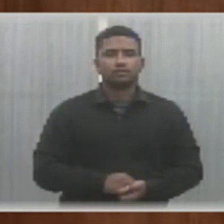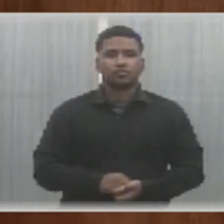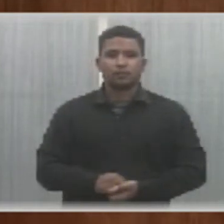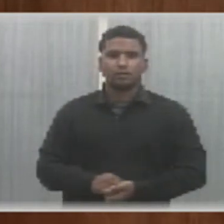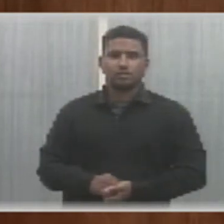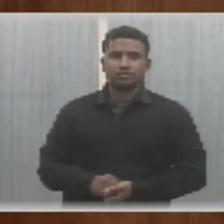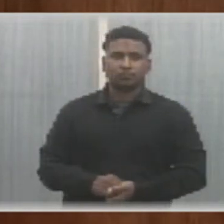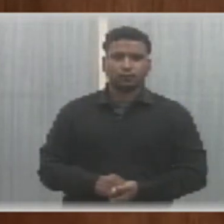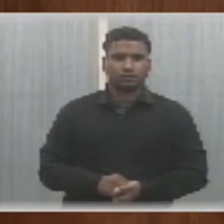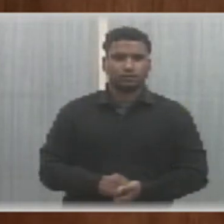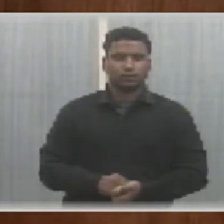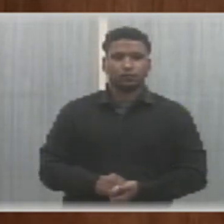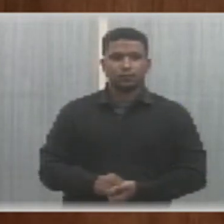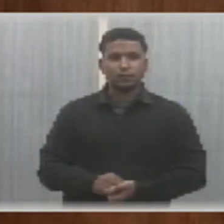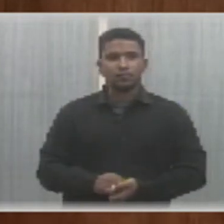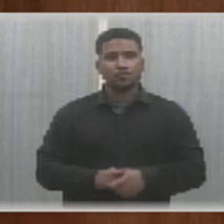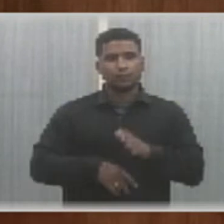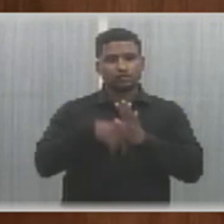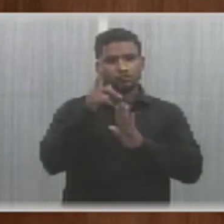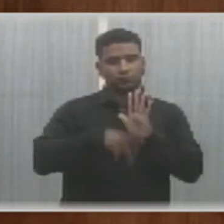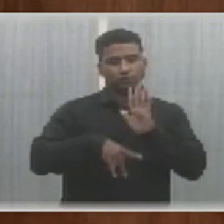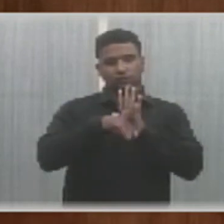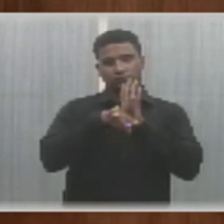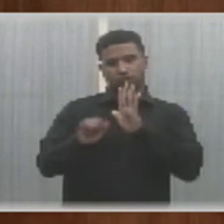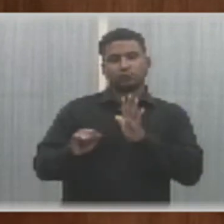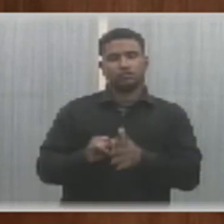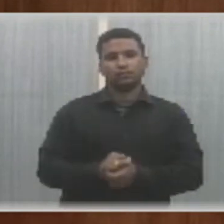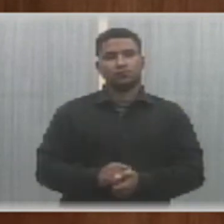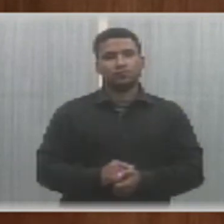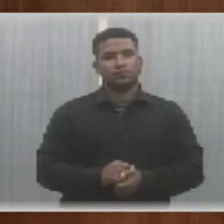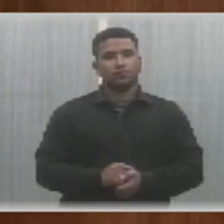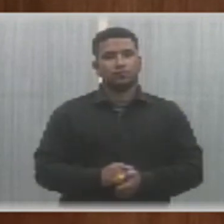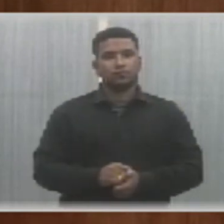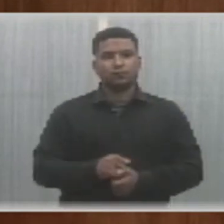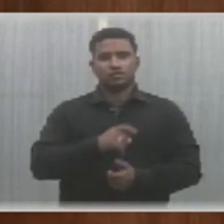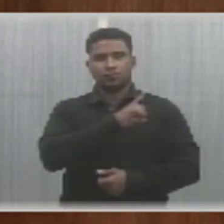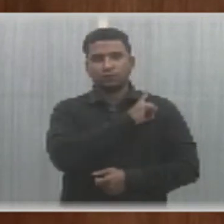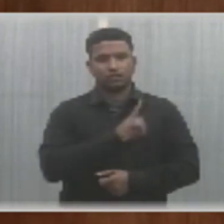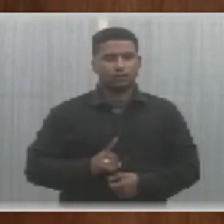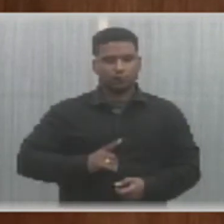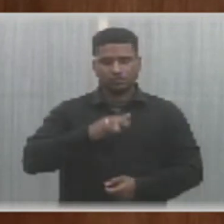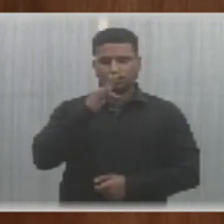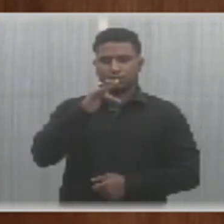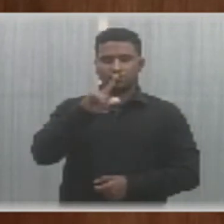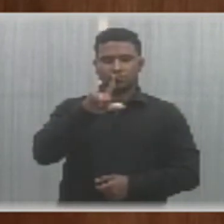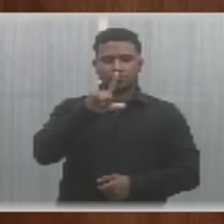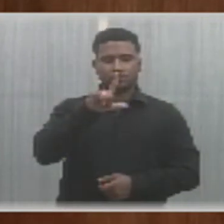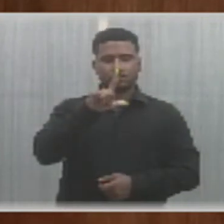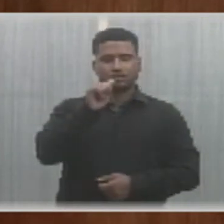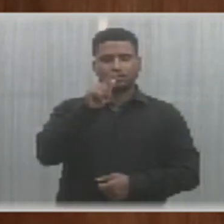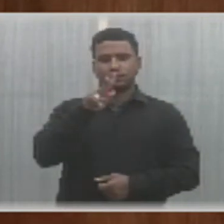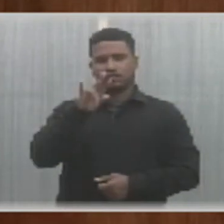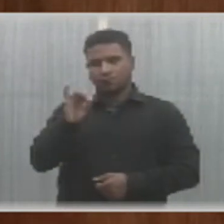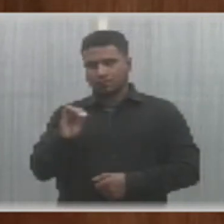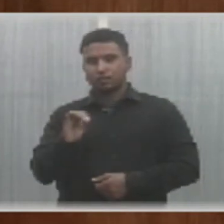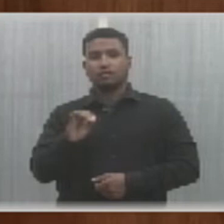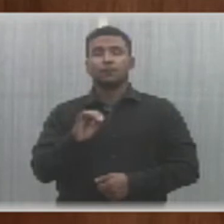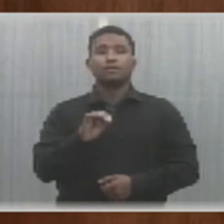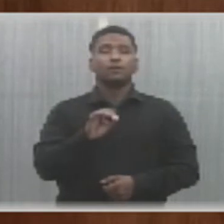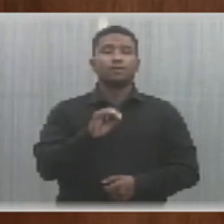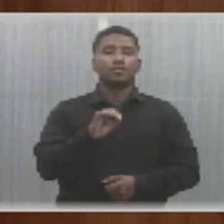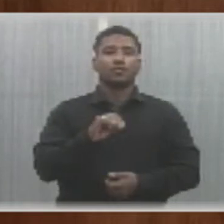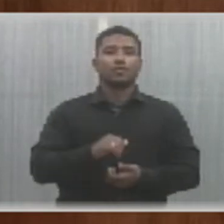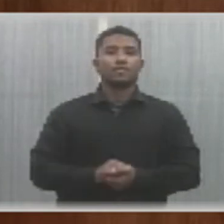Temos aqui um projeto de lei de autoria do deputado Flávio Nogueira Júnior, que dispõe sobre a